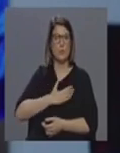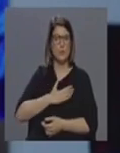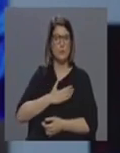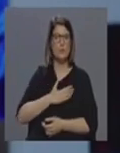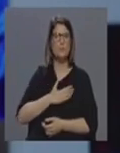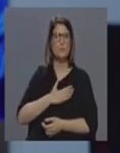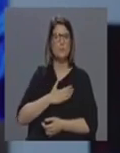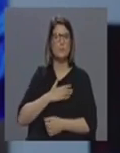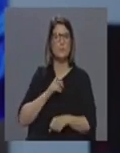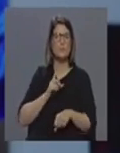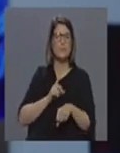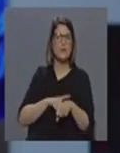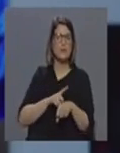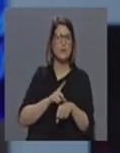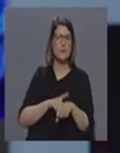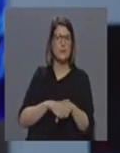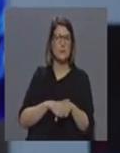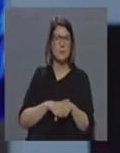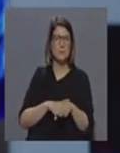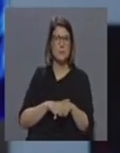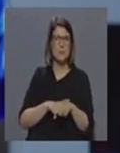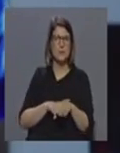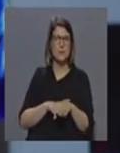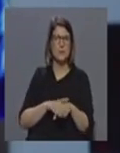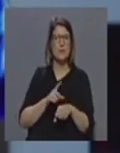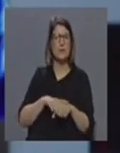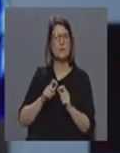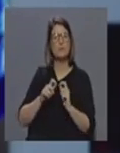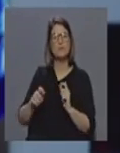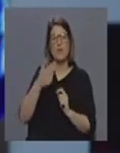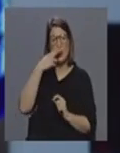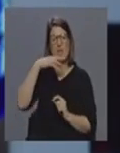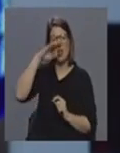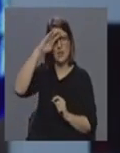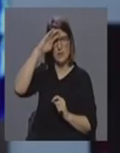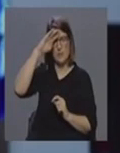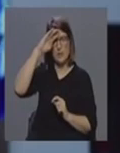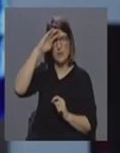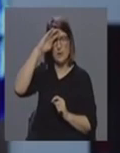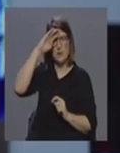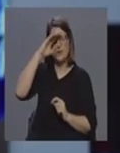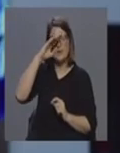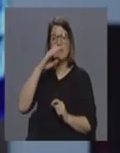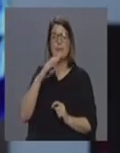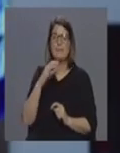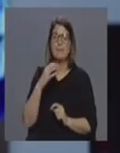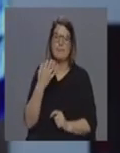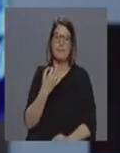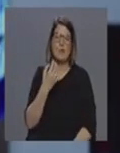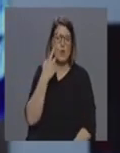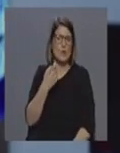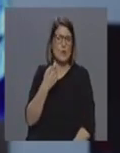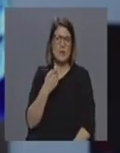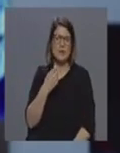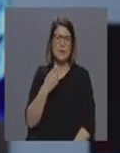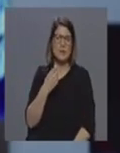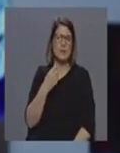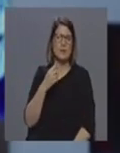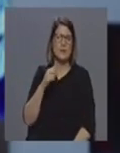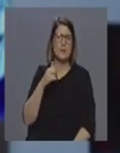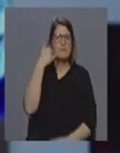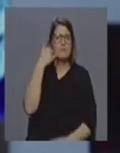também agora da época gripal também tem vindo cada vez a sentir mais esse avolumar também de